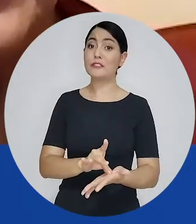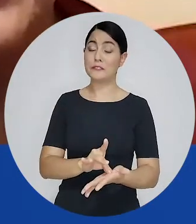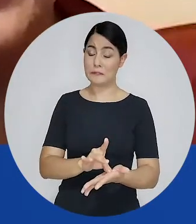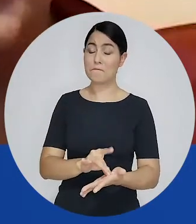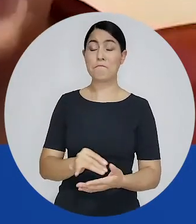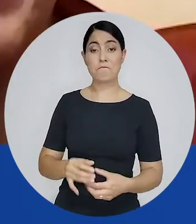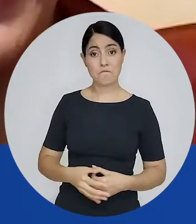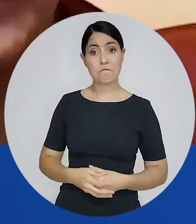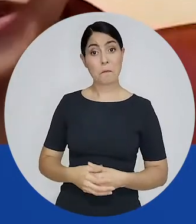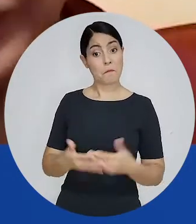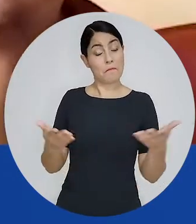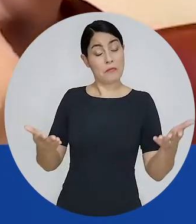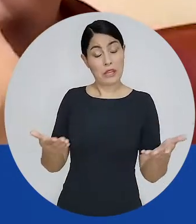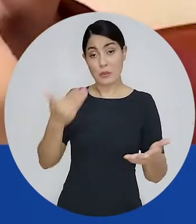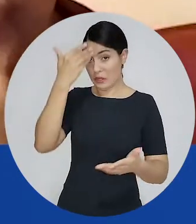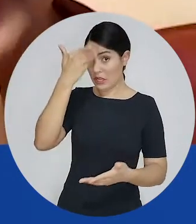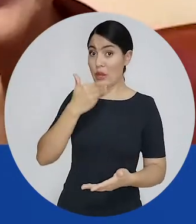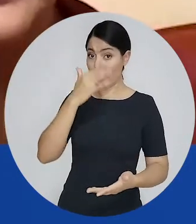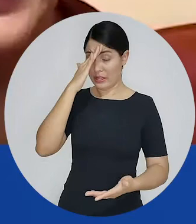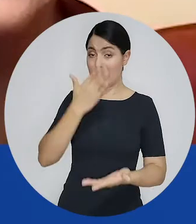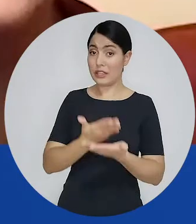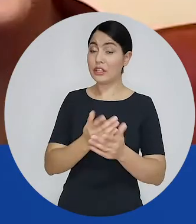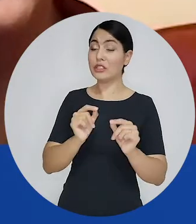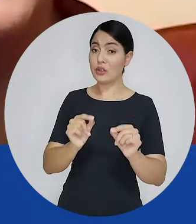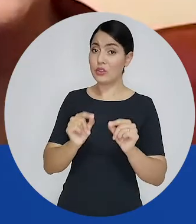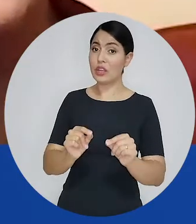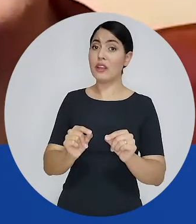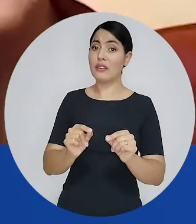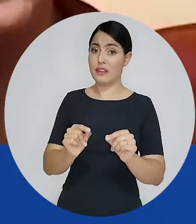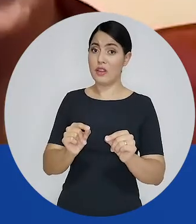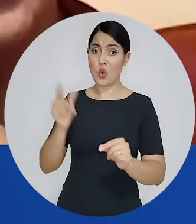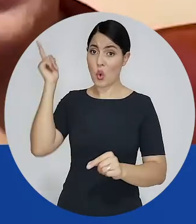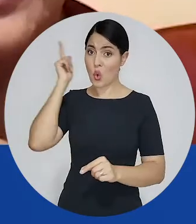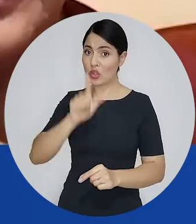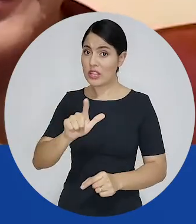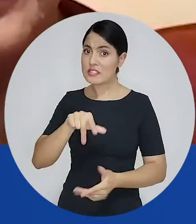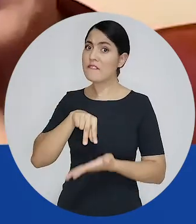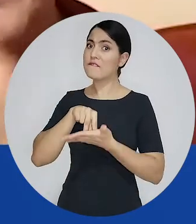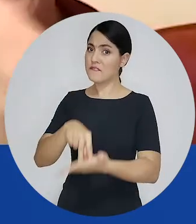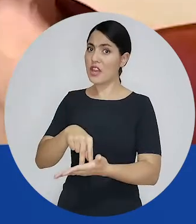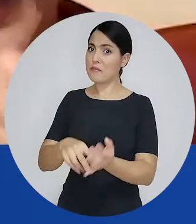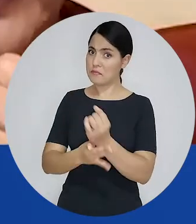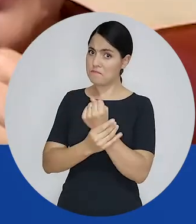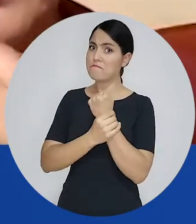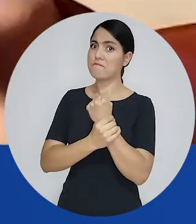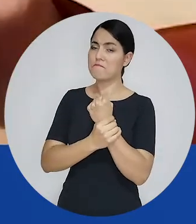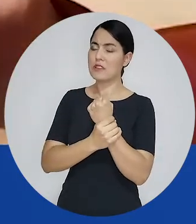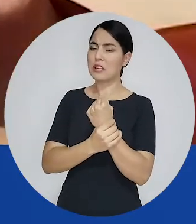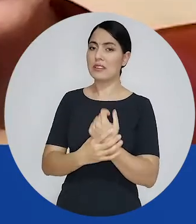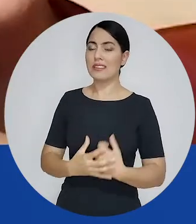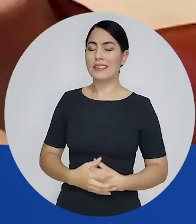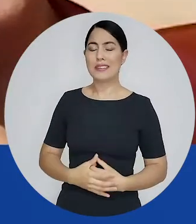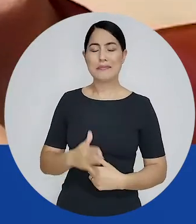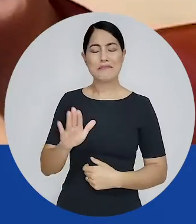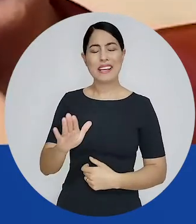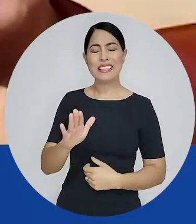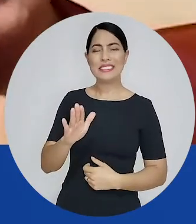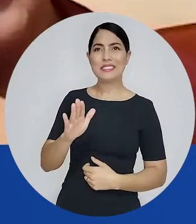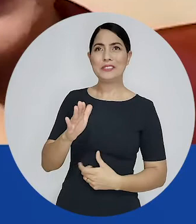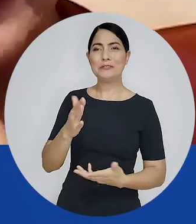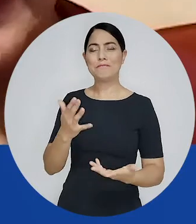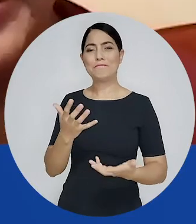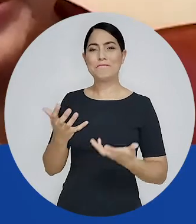crer que uma parte dessas conquistas são sólidas, mas eu não sei se são